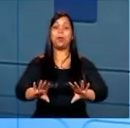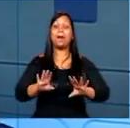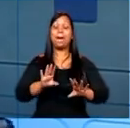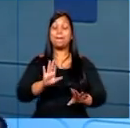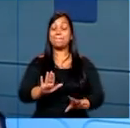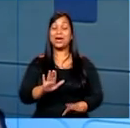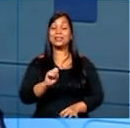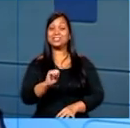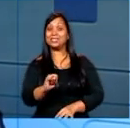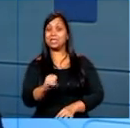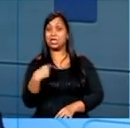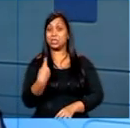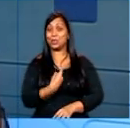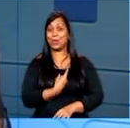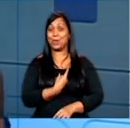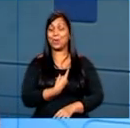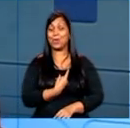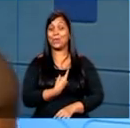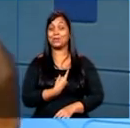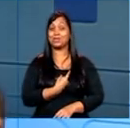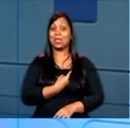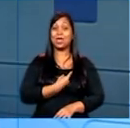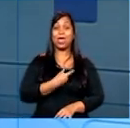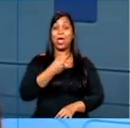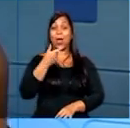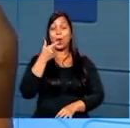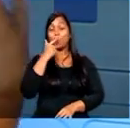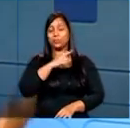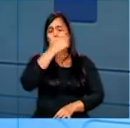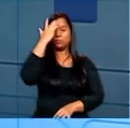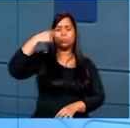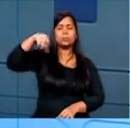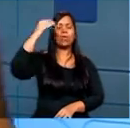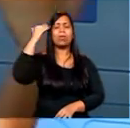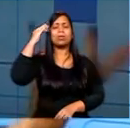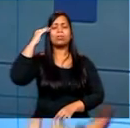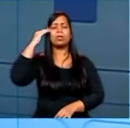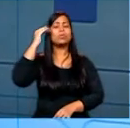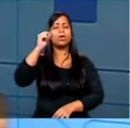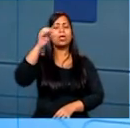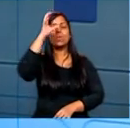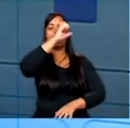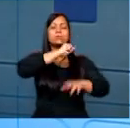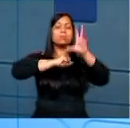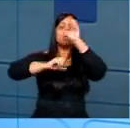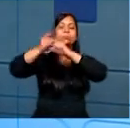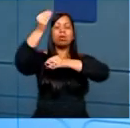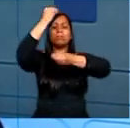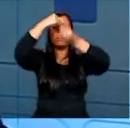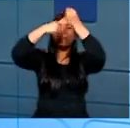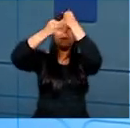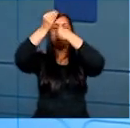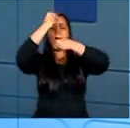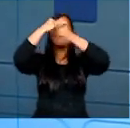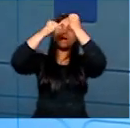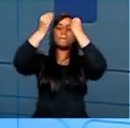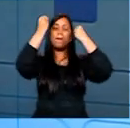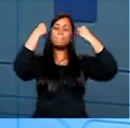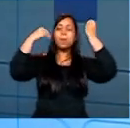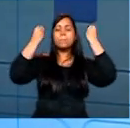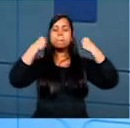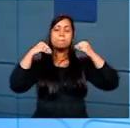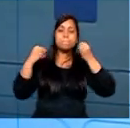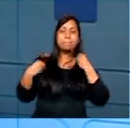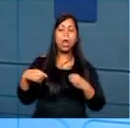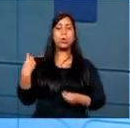né? Se a gente não conseguir fazer com que as pessoas entendam que a partir da apropriação do conhecimento historicamente acumulado que a humanidade tem aí,